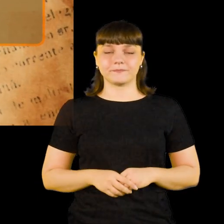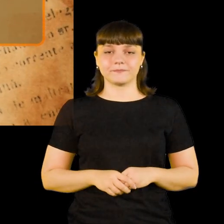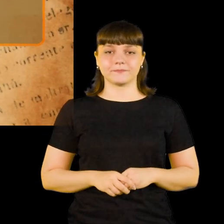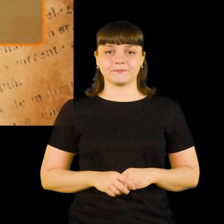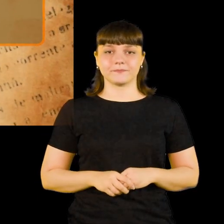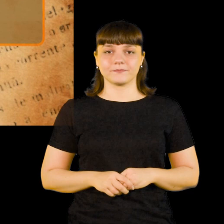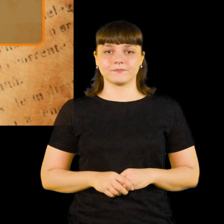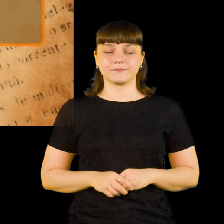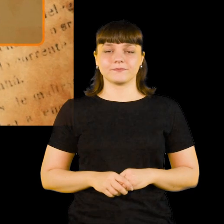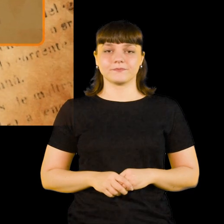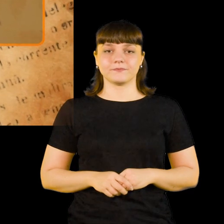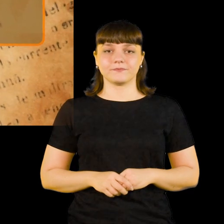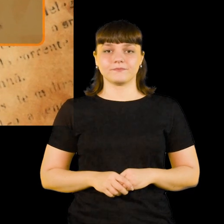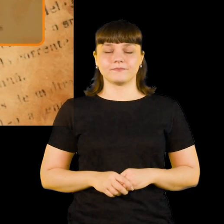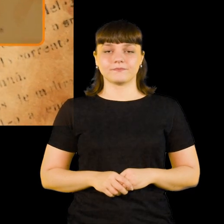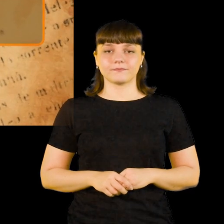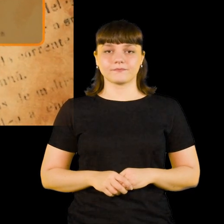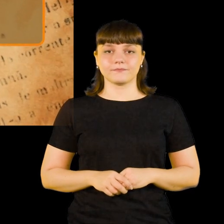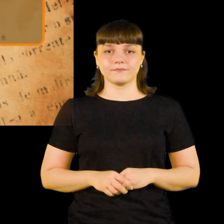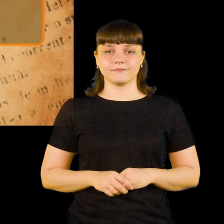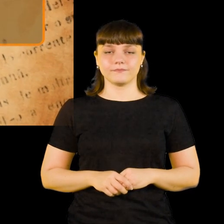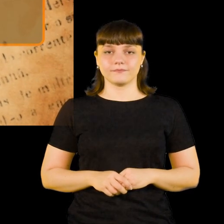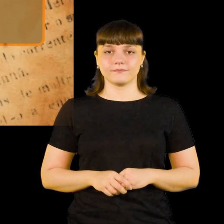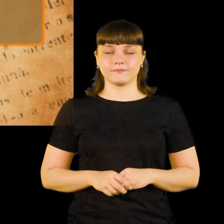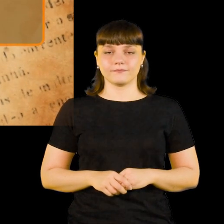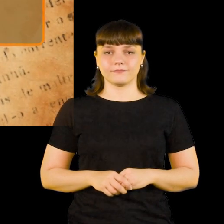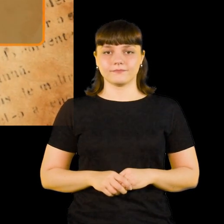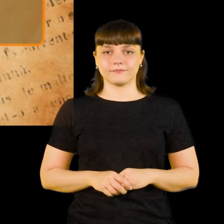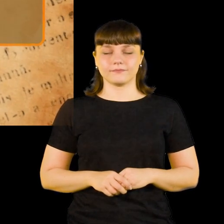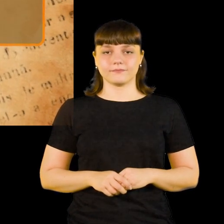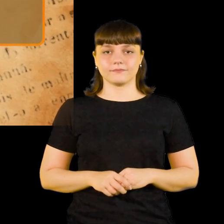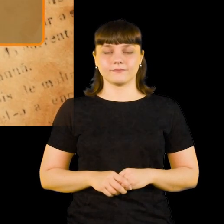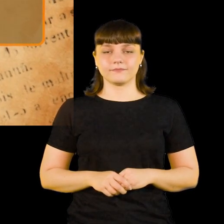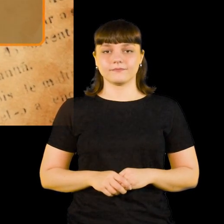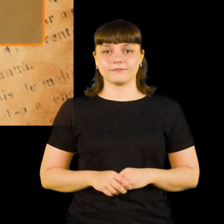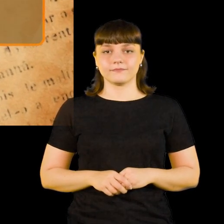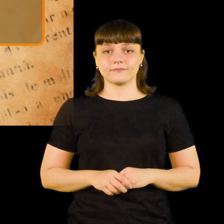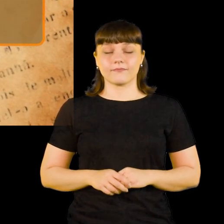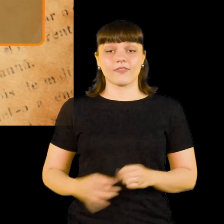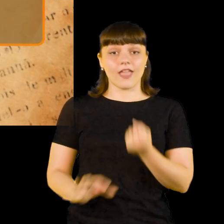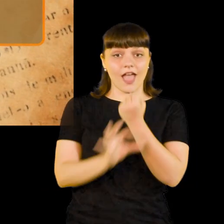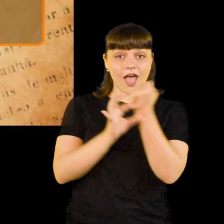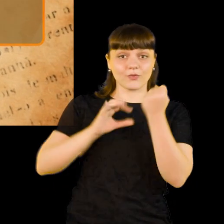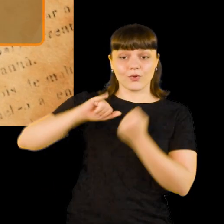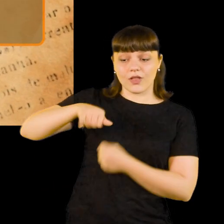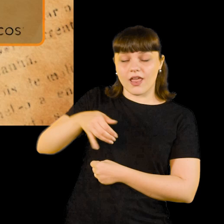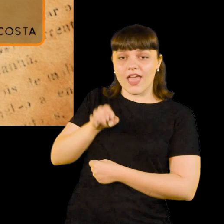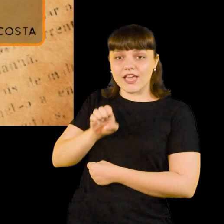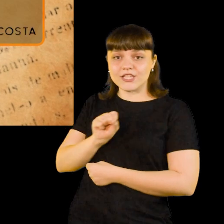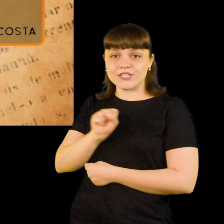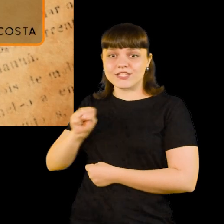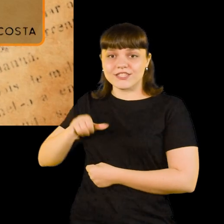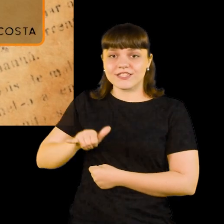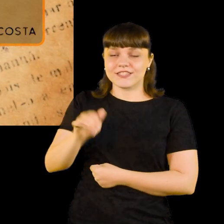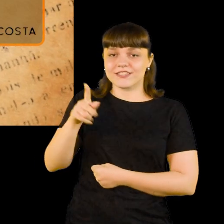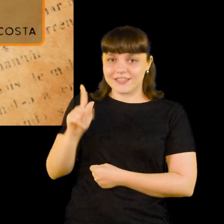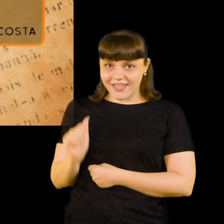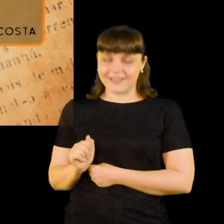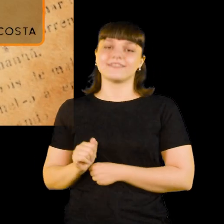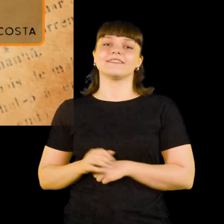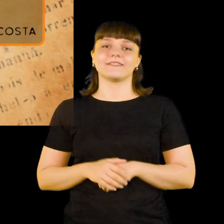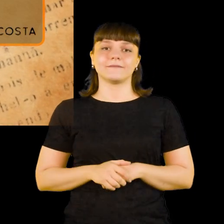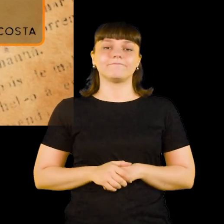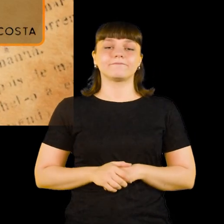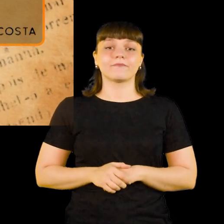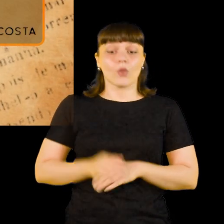coerção e o cotidiano da exploração na província do Amazonas, Brasil, século XIX, é a tese de Jéssica Sâmia